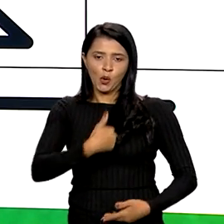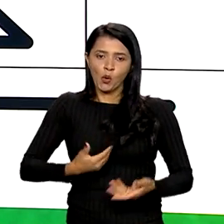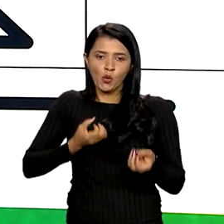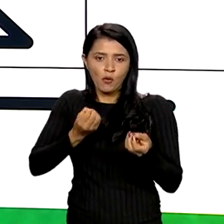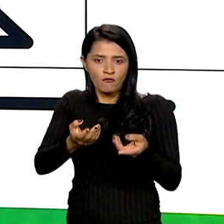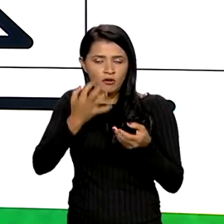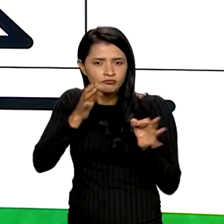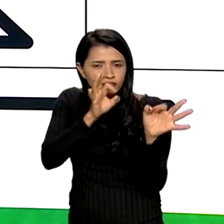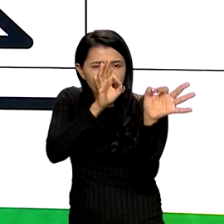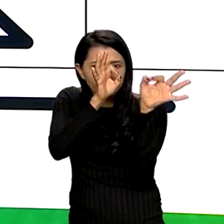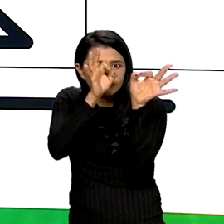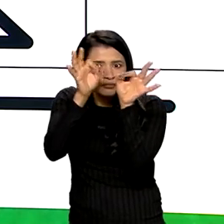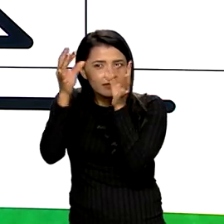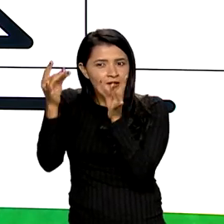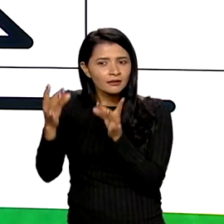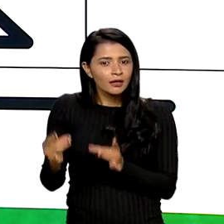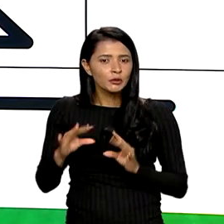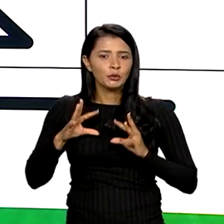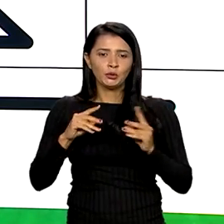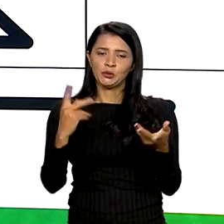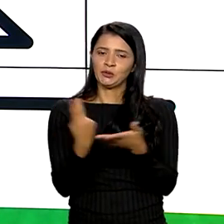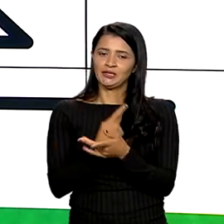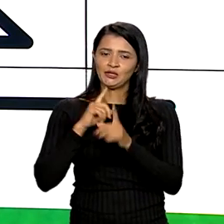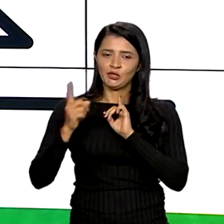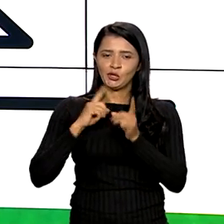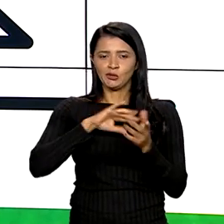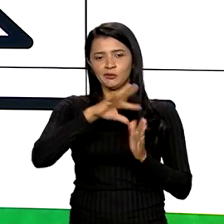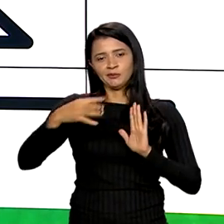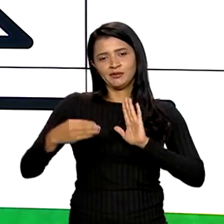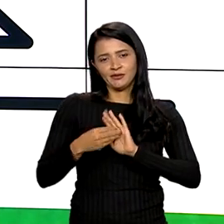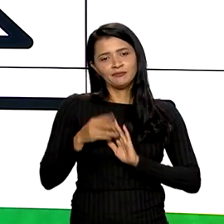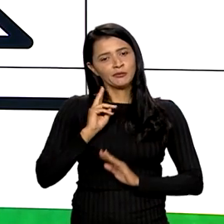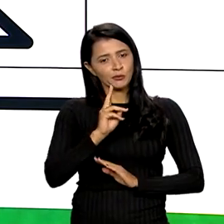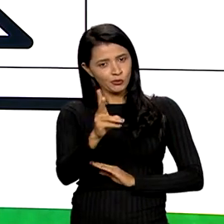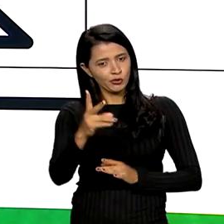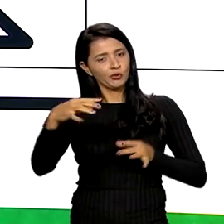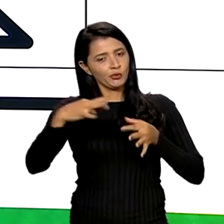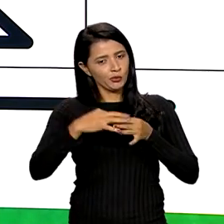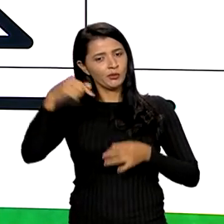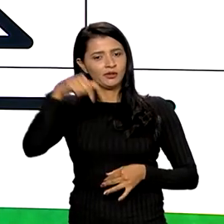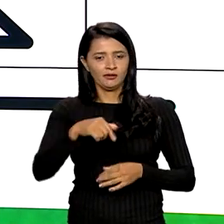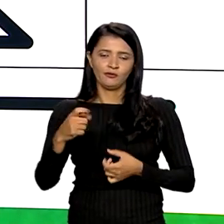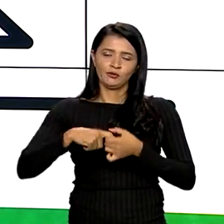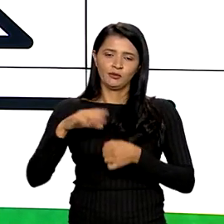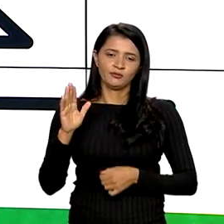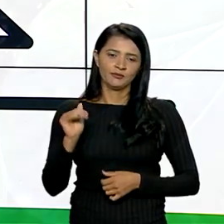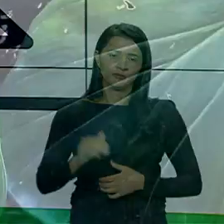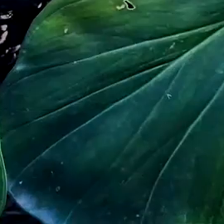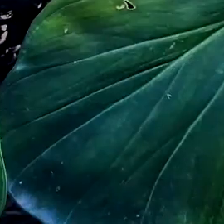de olho em tudo o que acontece nos diálogos amazônicos. Então, fique conosco que voltamos já. Obrigada.